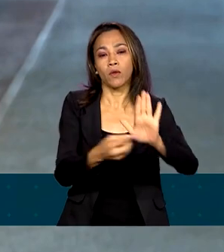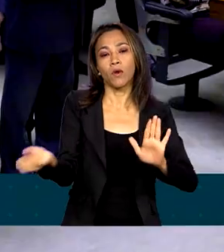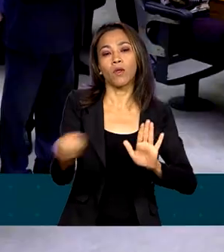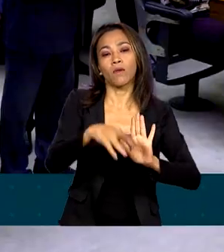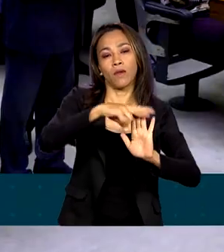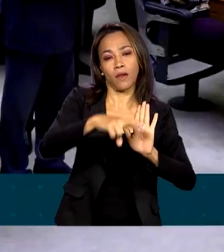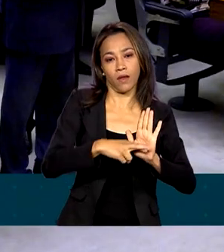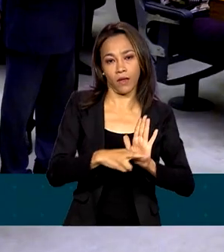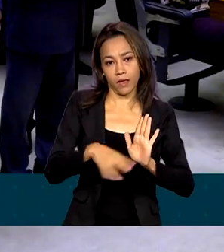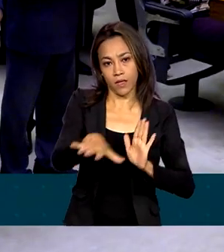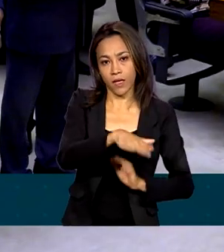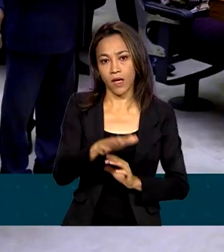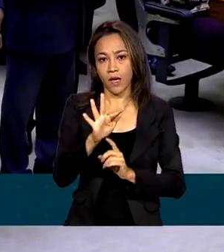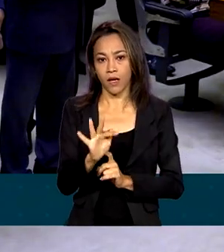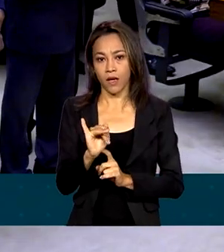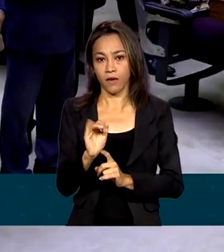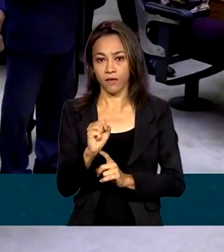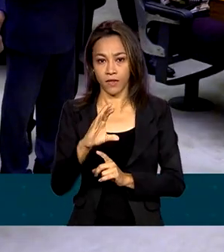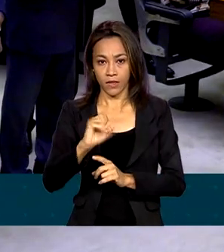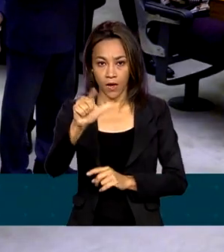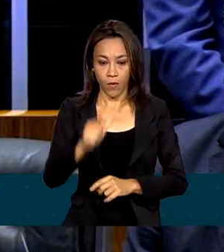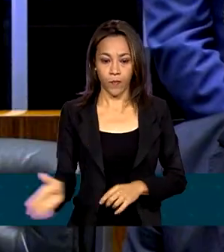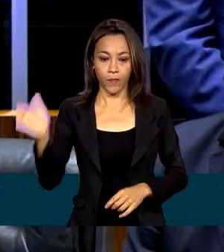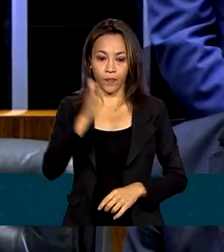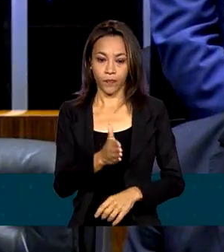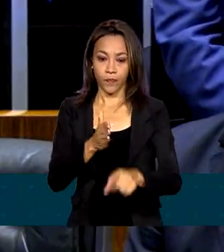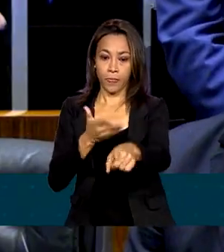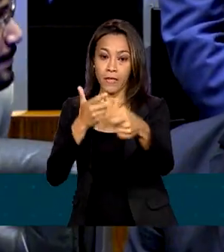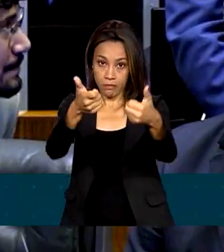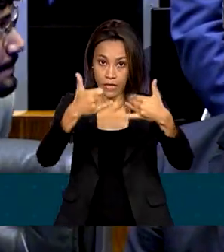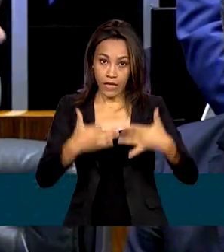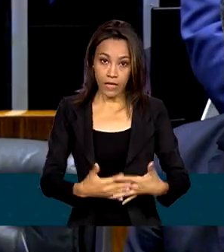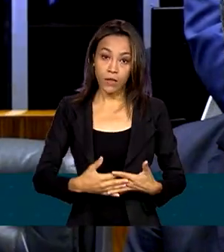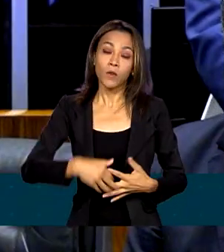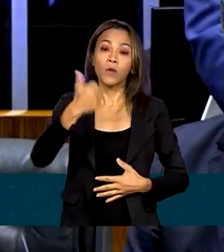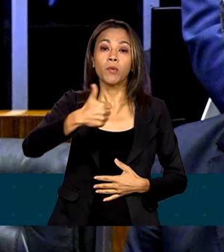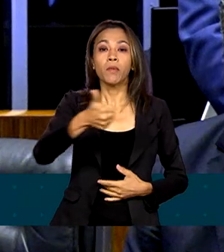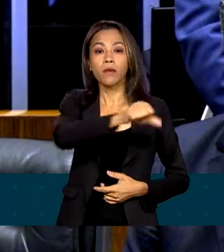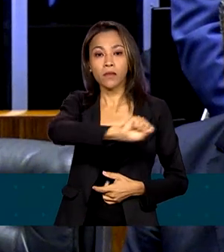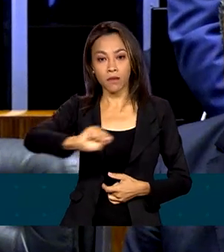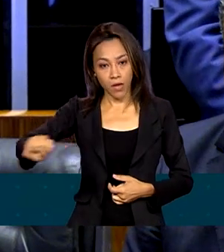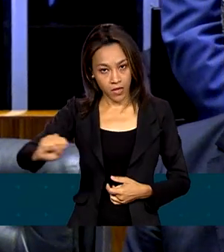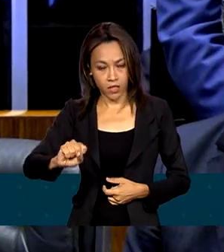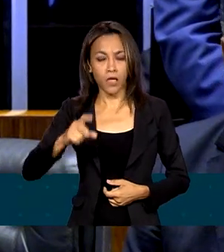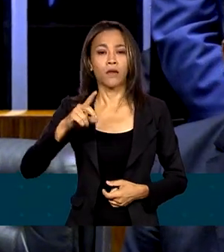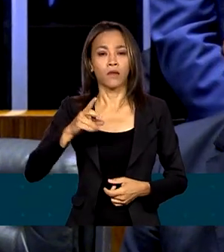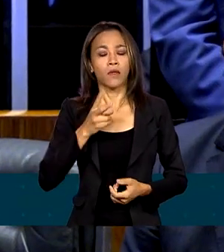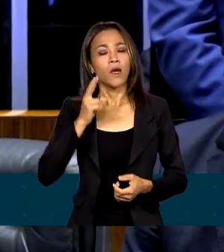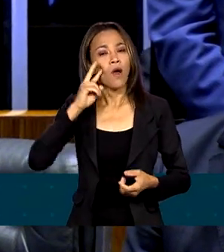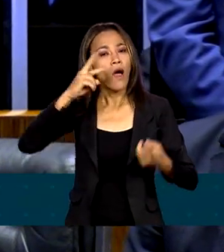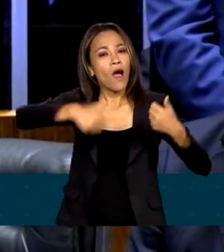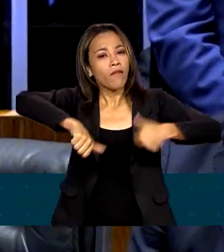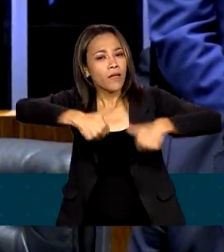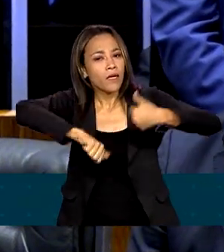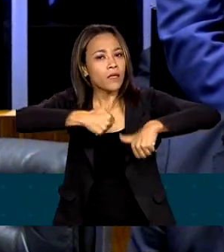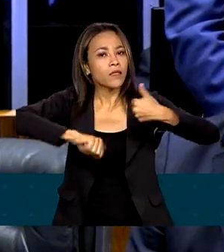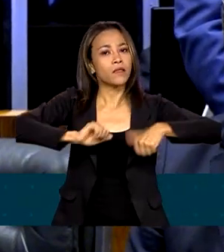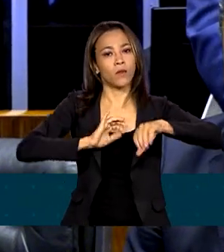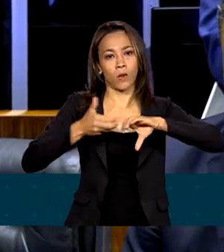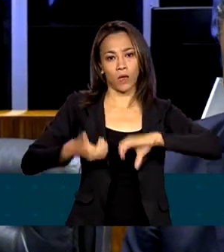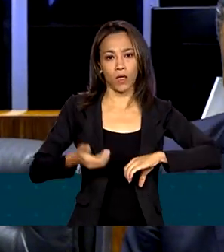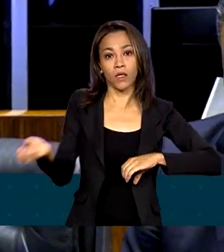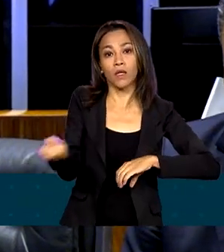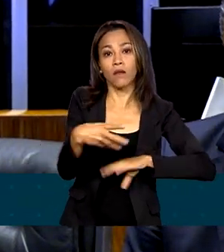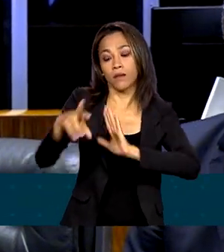Brasil. Ainda no primeiro semestre, submetemos à apreciação do Congresso Nacional novas regras